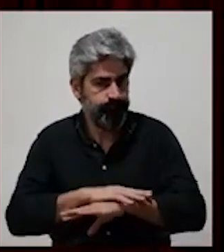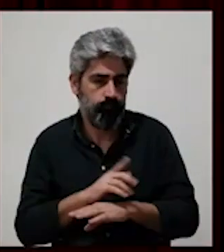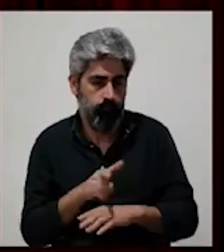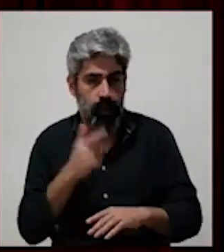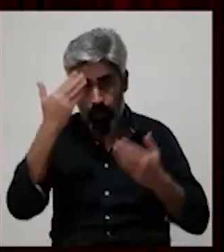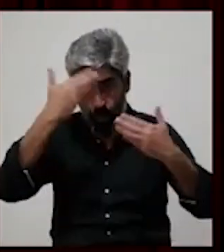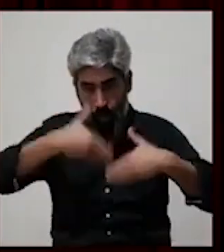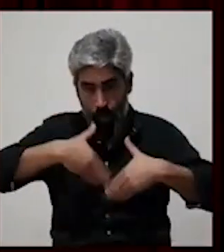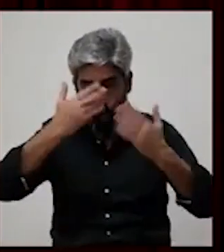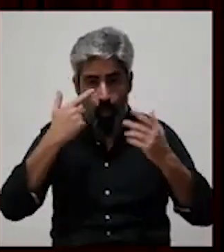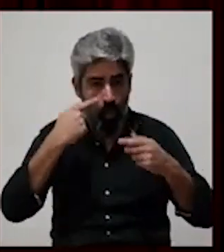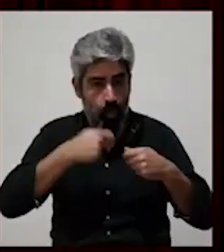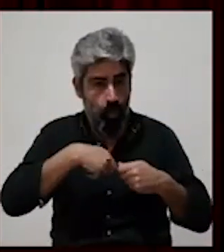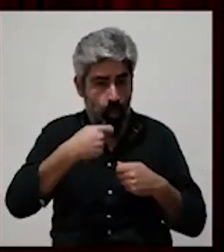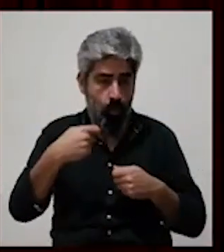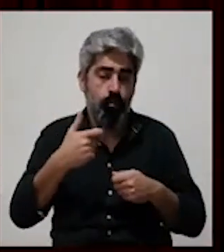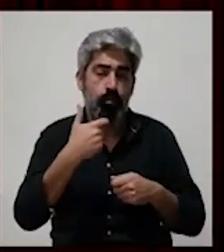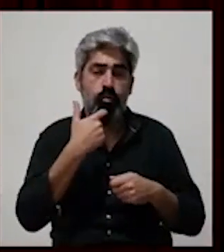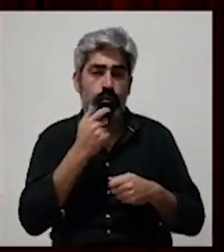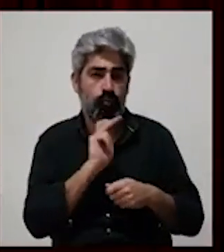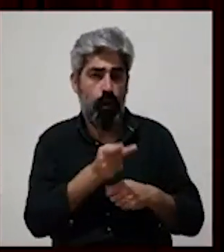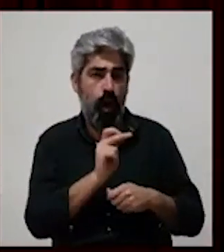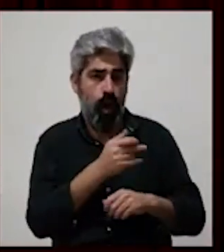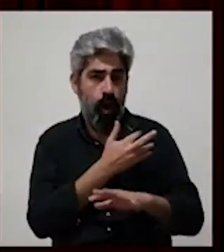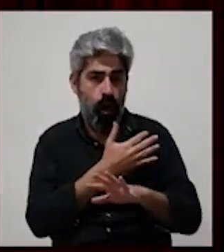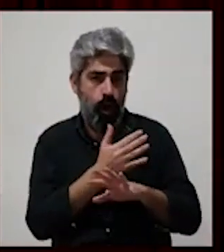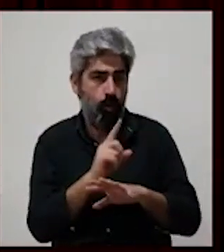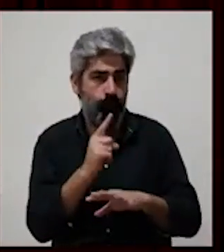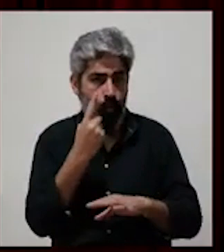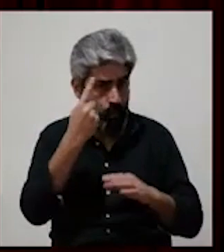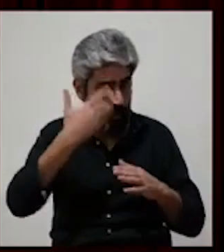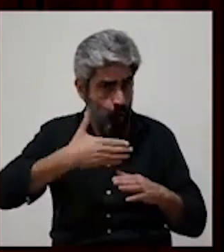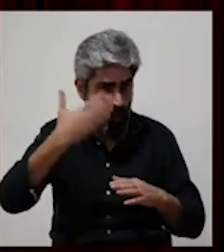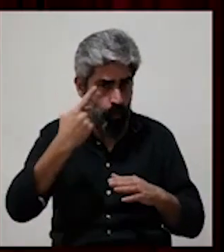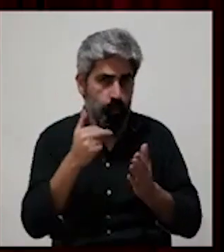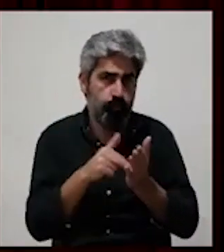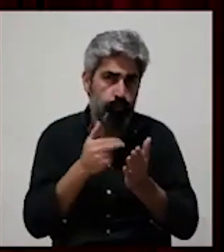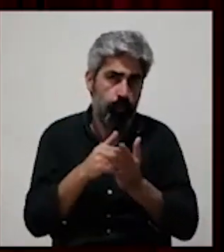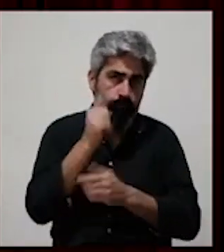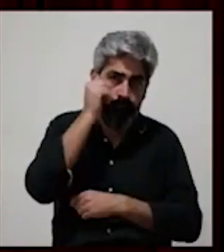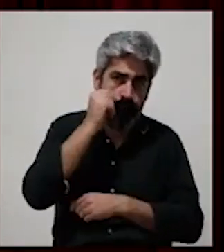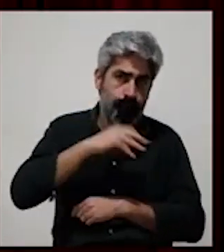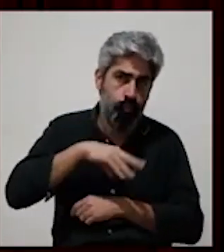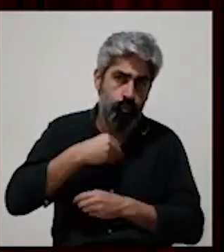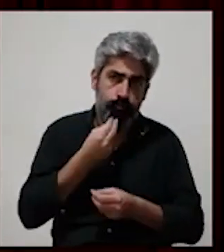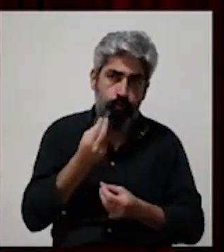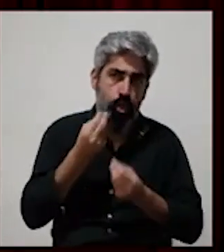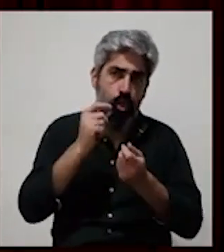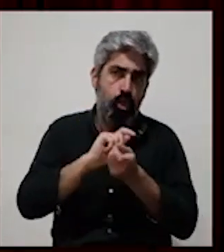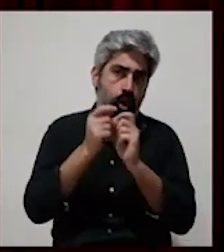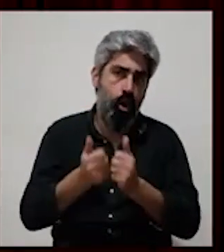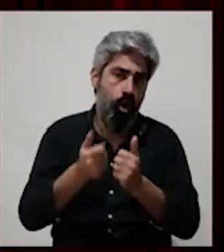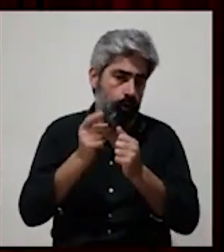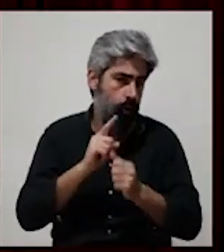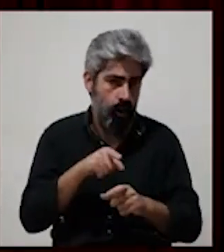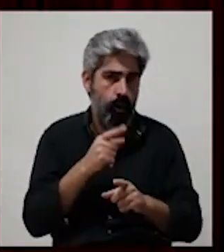longa, que durou muitos, muitos anos, não foi uma noite de espera por um mundo melhor. Foi uma noite